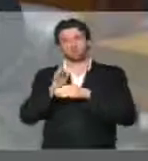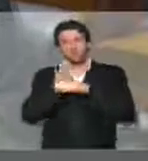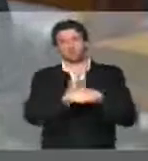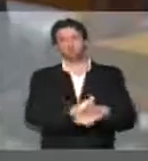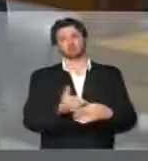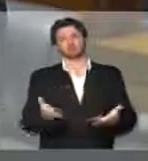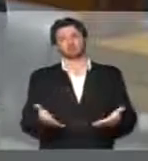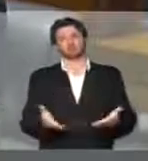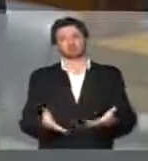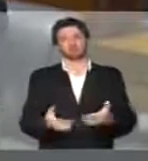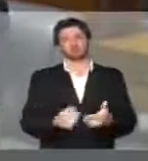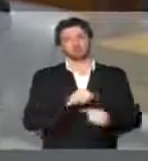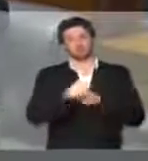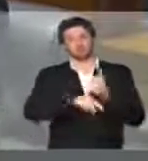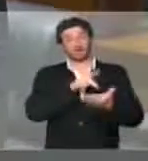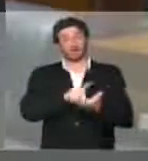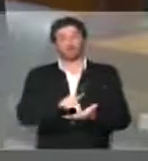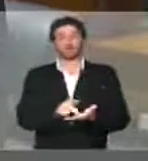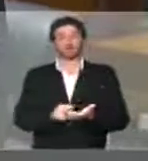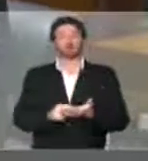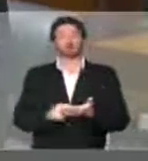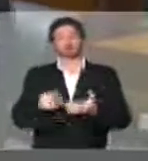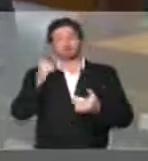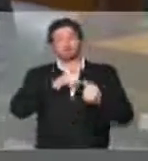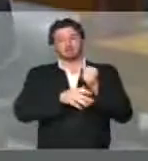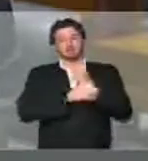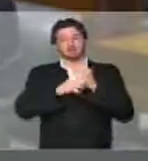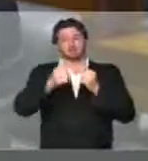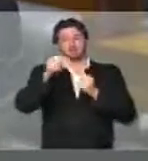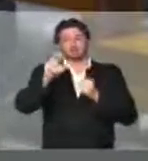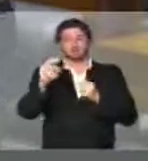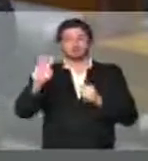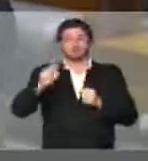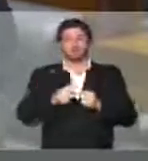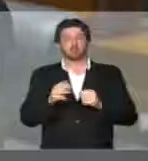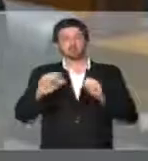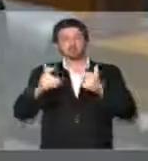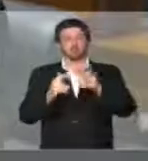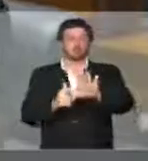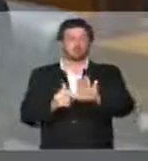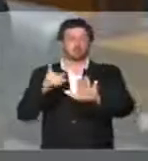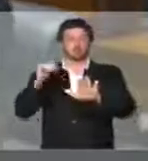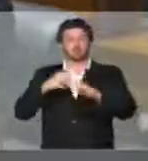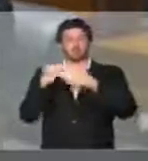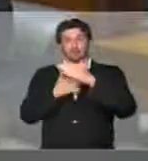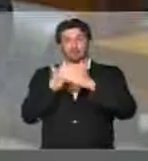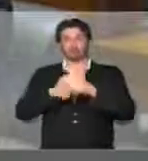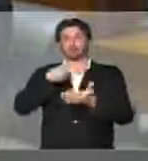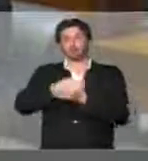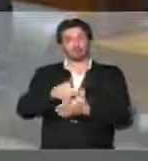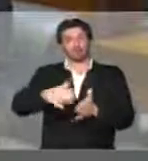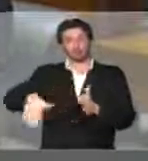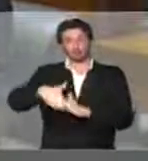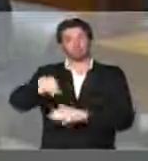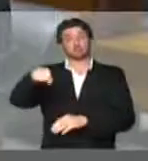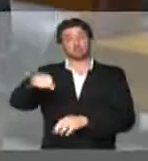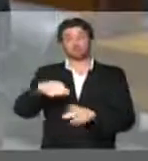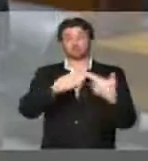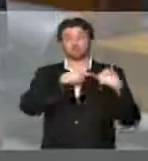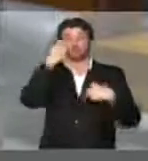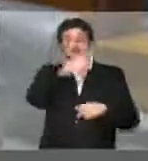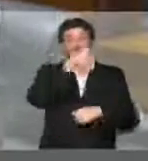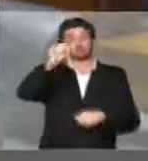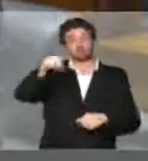solidariedade que se materializa com a garantia de 150 milhões, que é claro que a empresa tem que indenizar, tem que cumprir suas